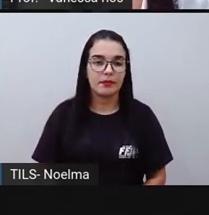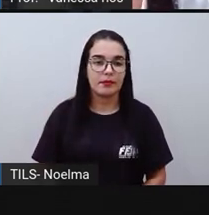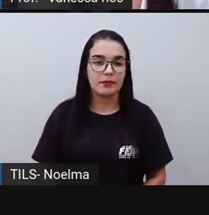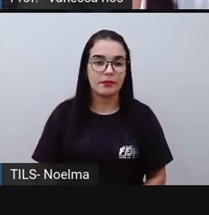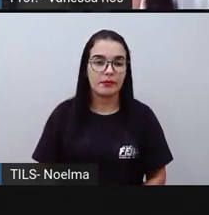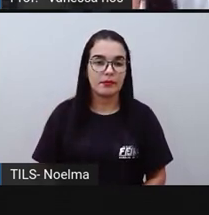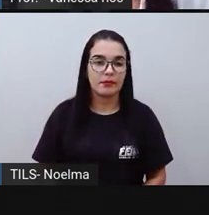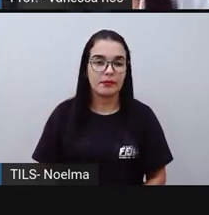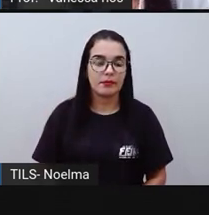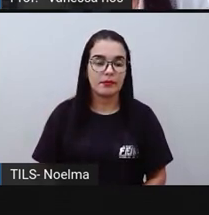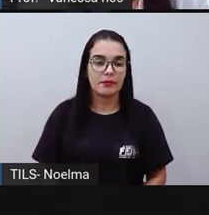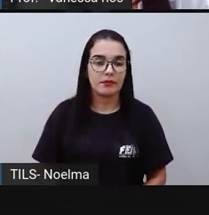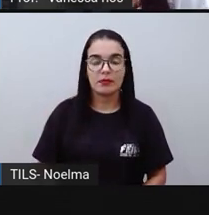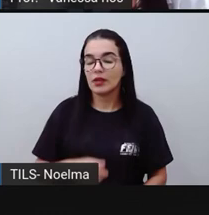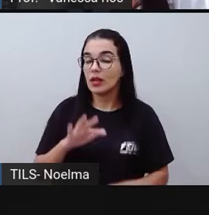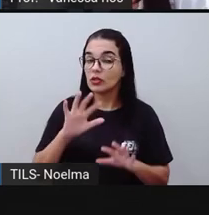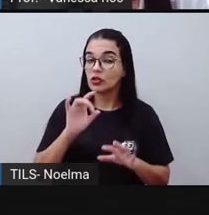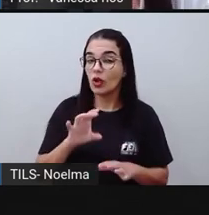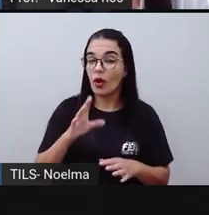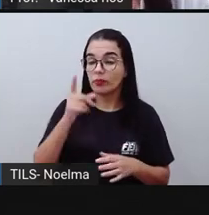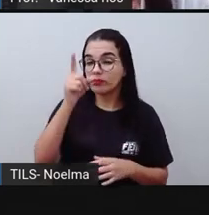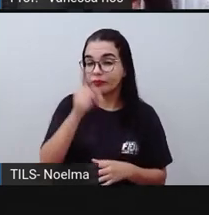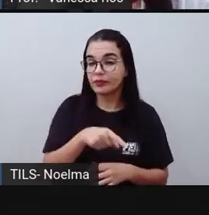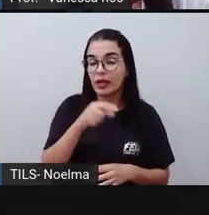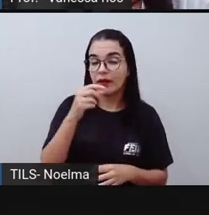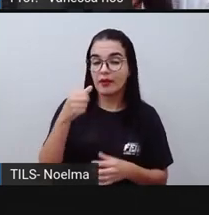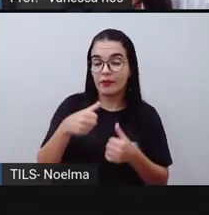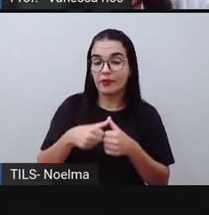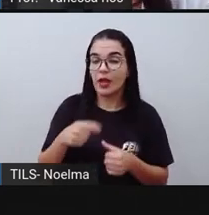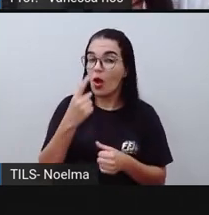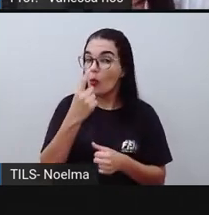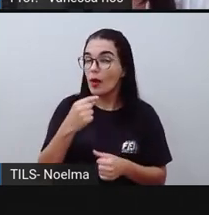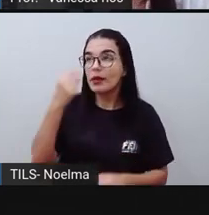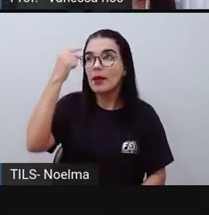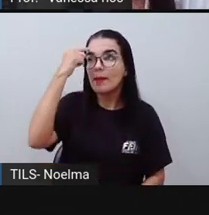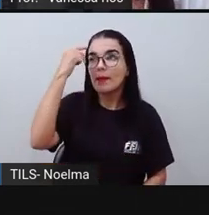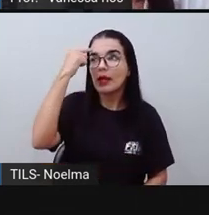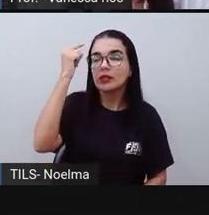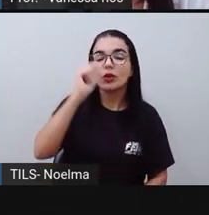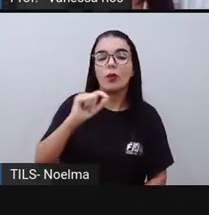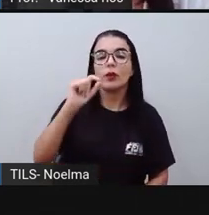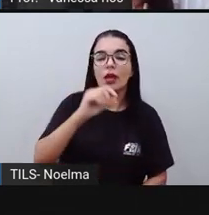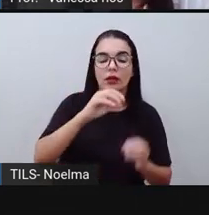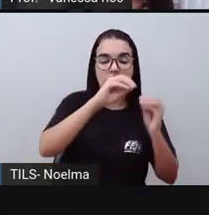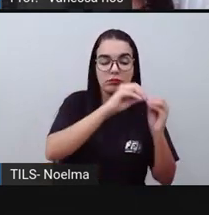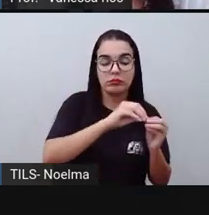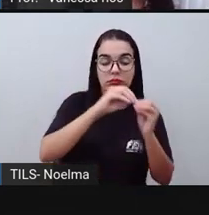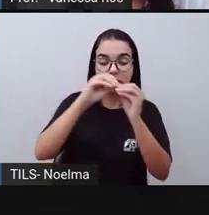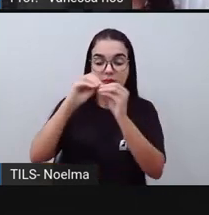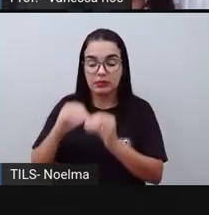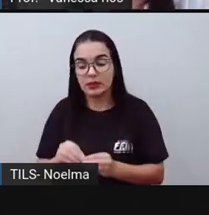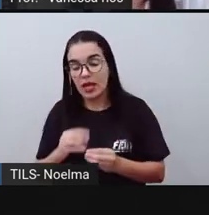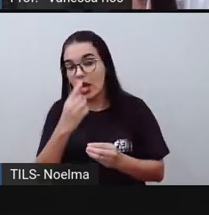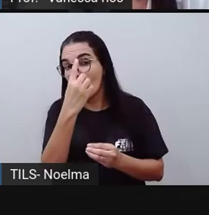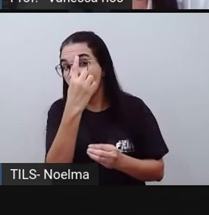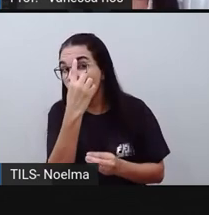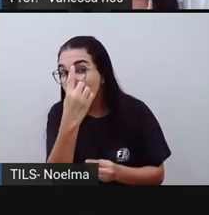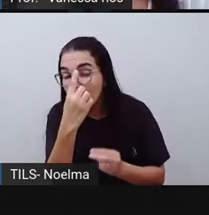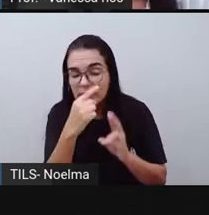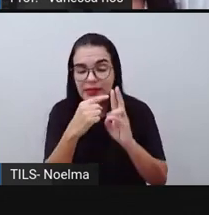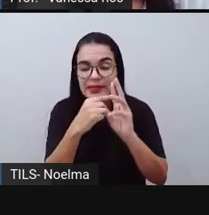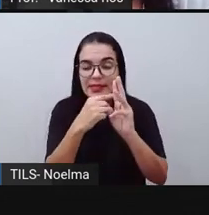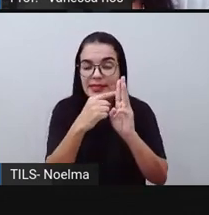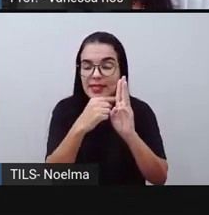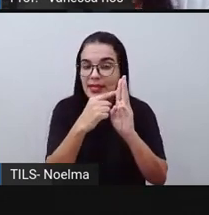conta, a gente passa apenas o número 1. Mas a gente precisa ter em mente que quando eu passo esse número 1, não é? Eu não estou